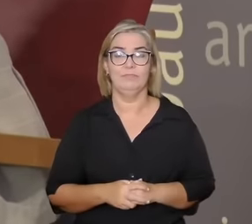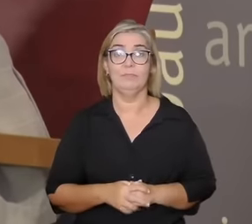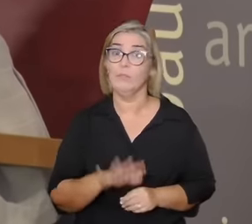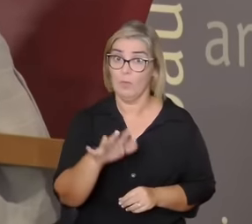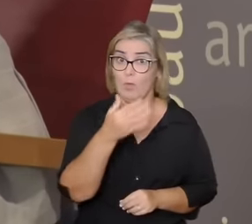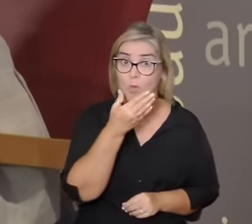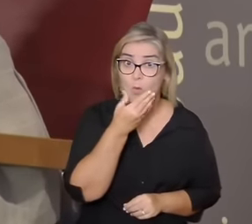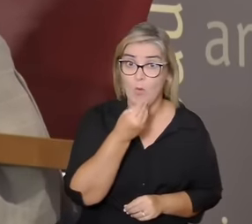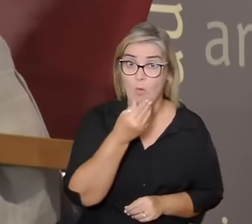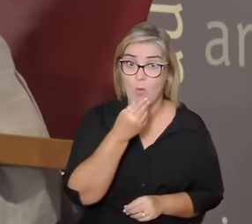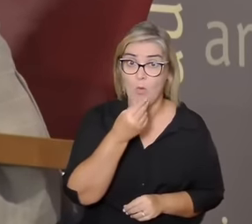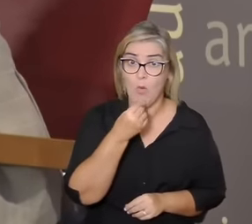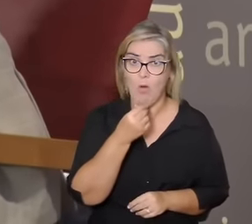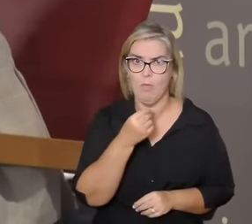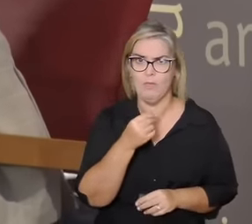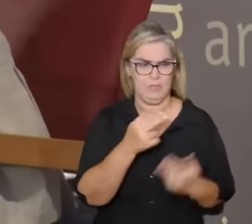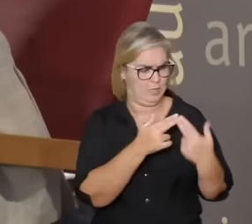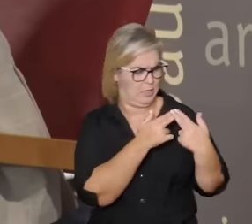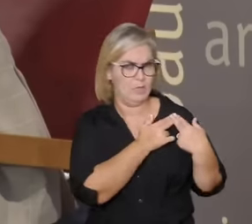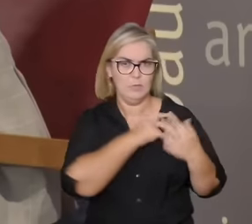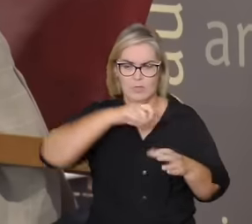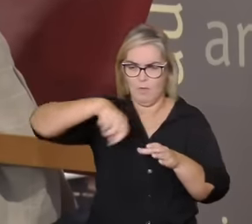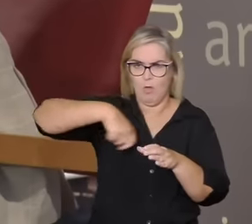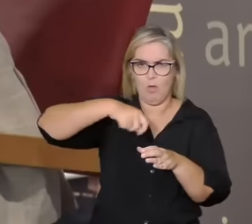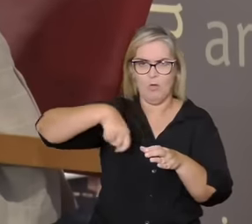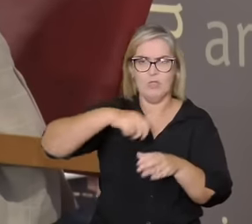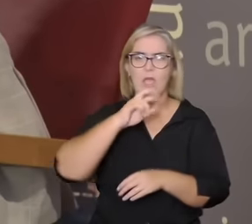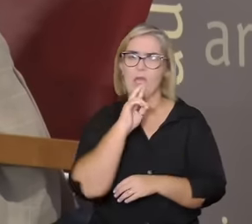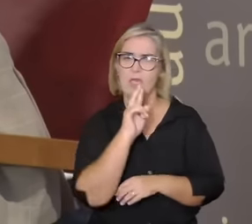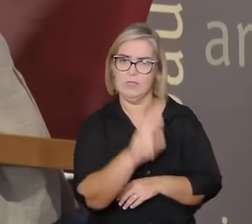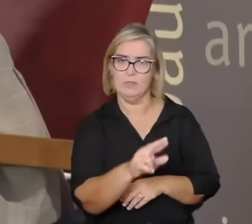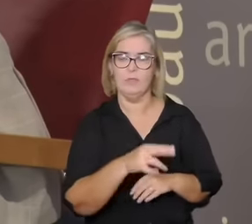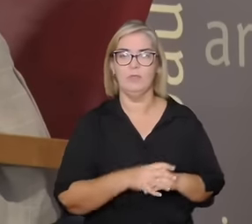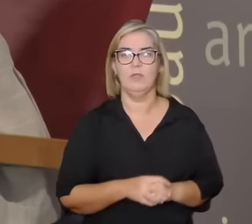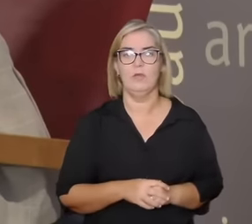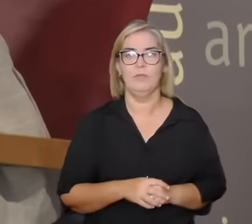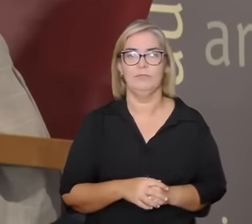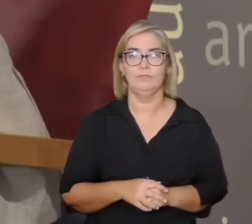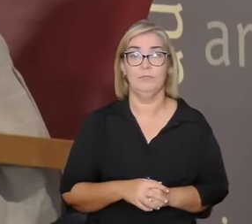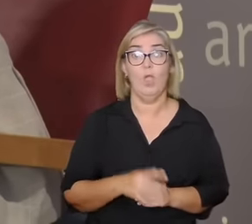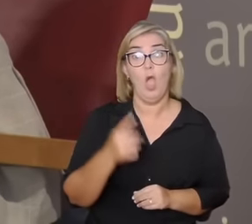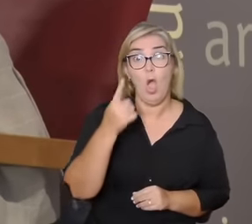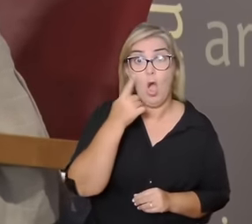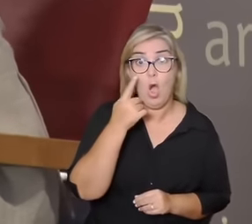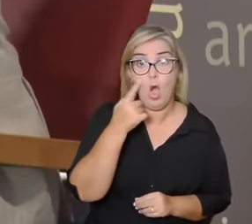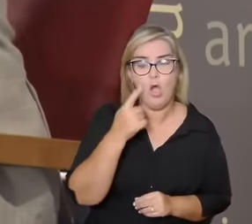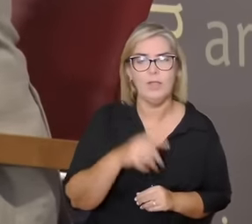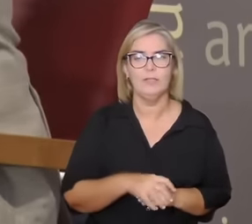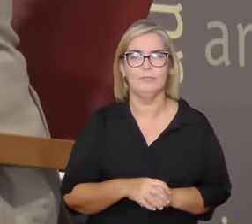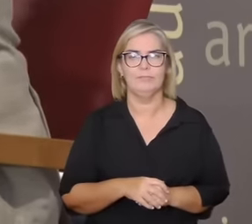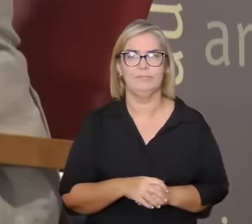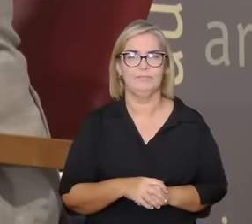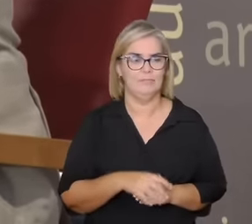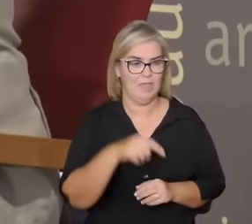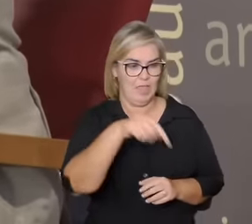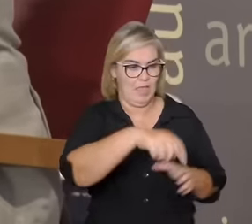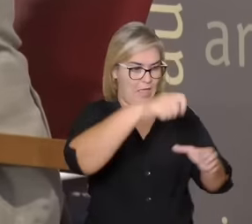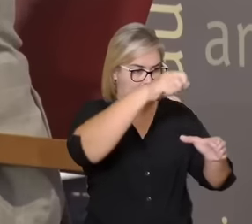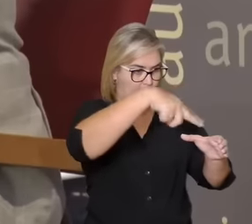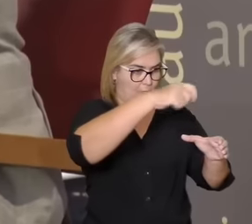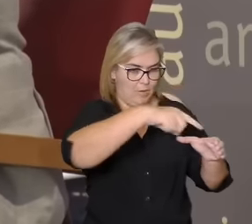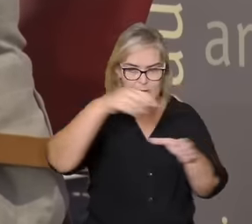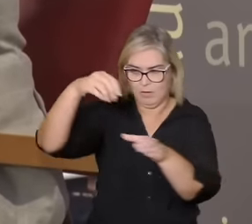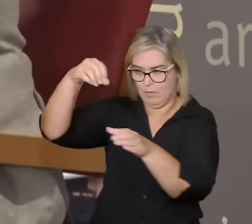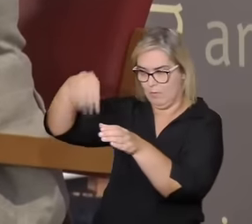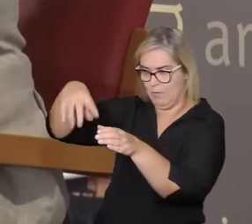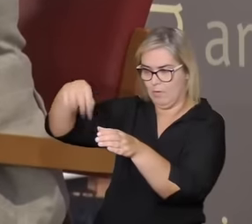existido no mundo a língua de touro a língua aqui é uma metáfora tanto para a linguagem como para